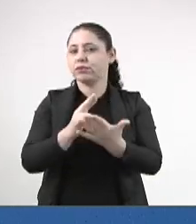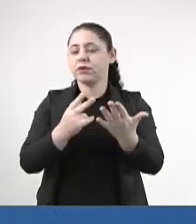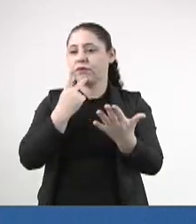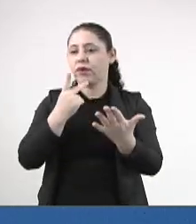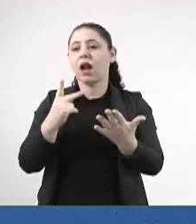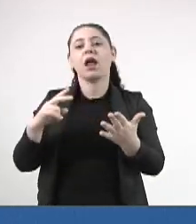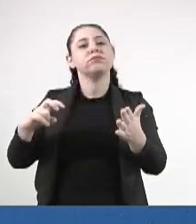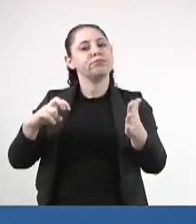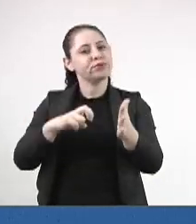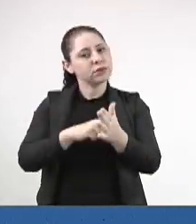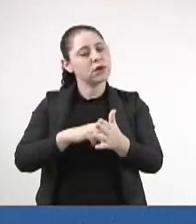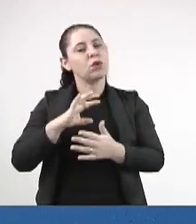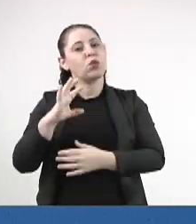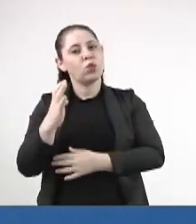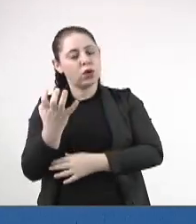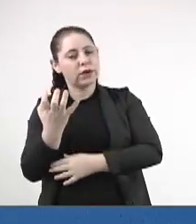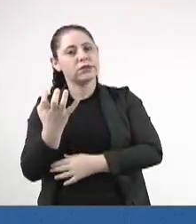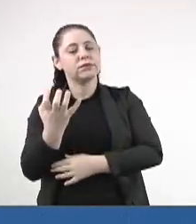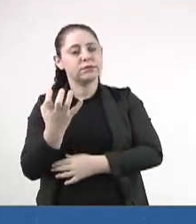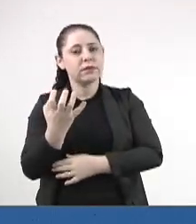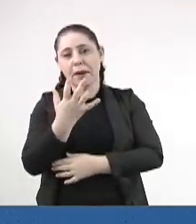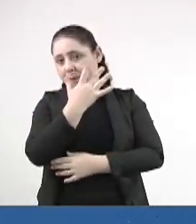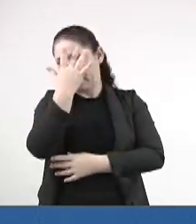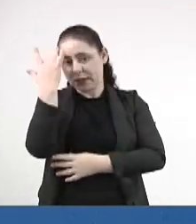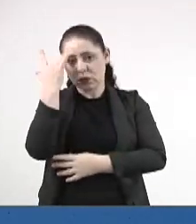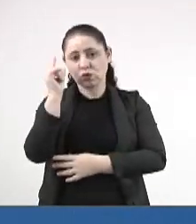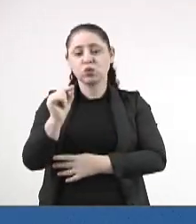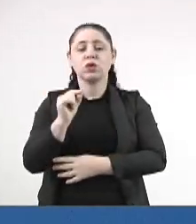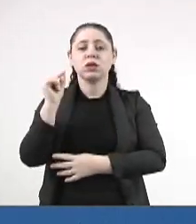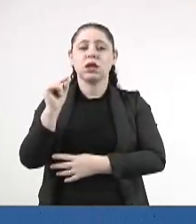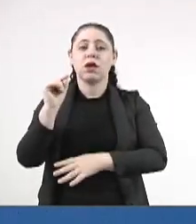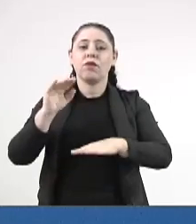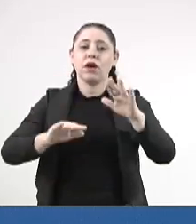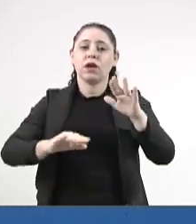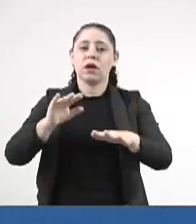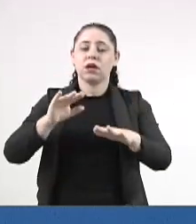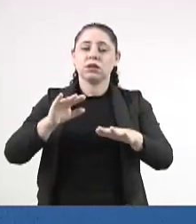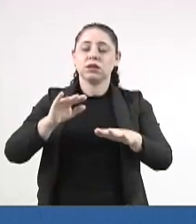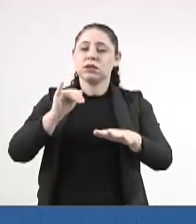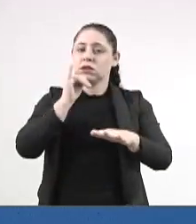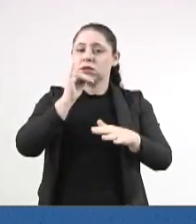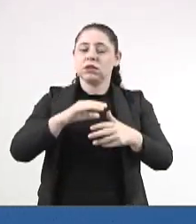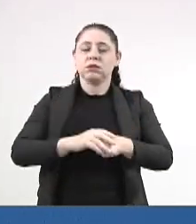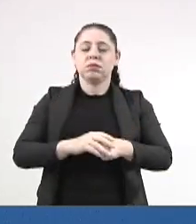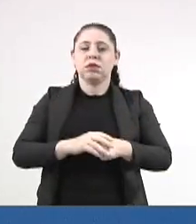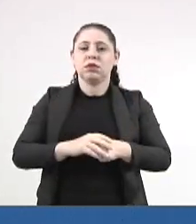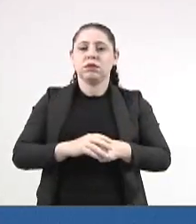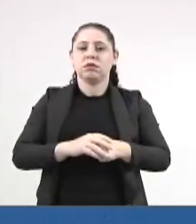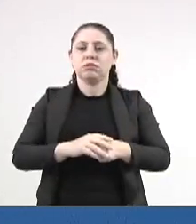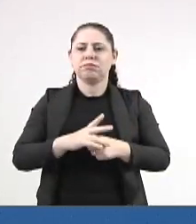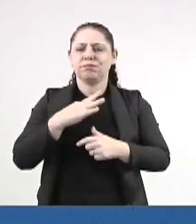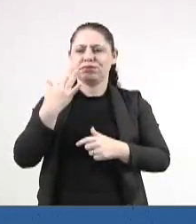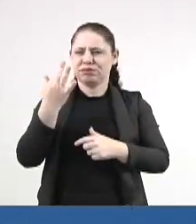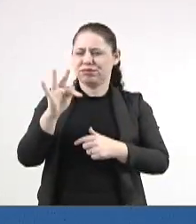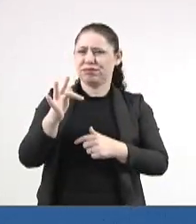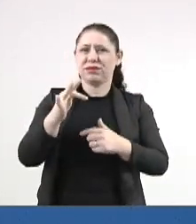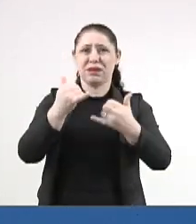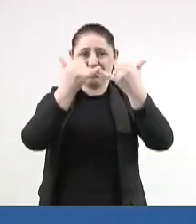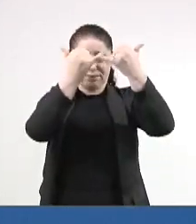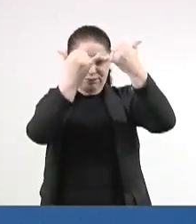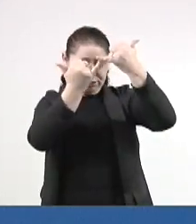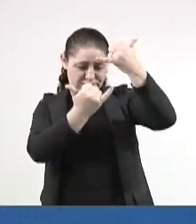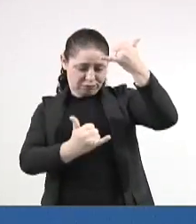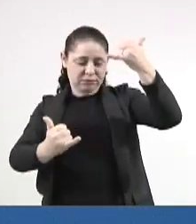acidentes que aconteceram, de pessoas que acabam se ferindo nesses fios que estão